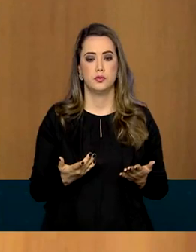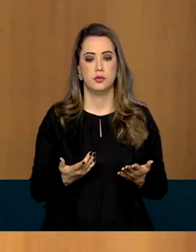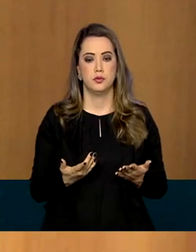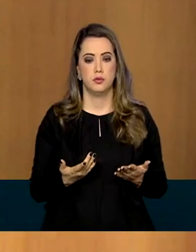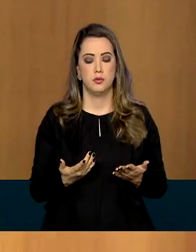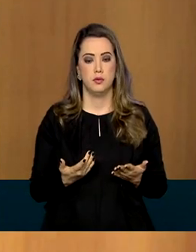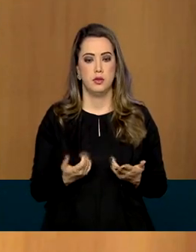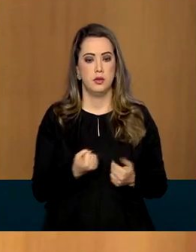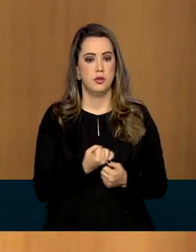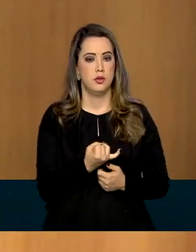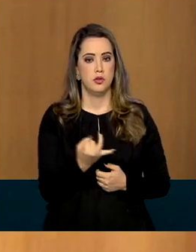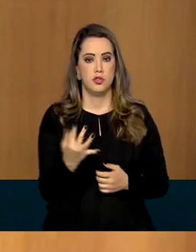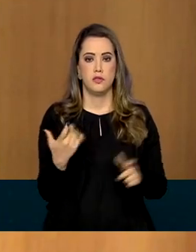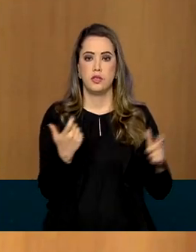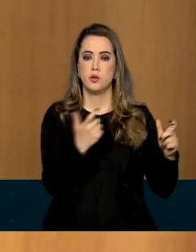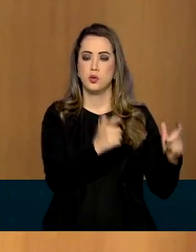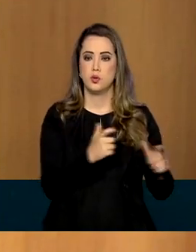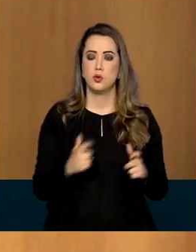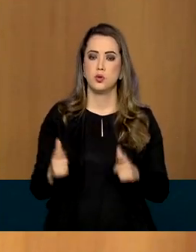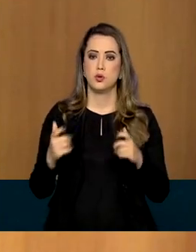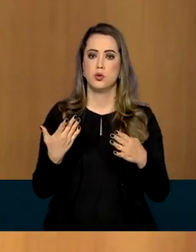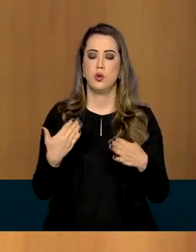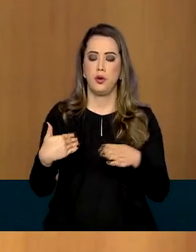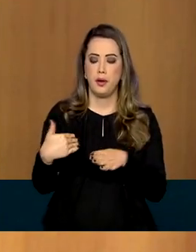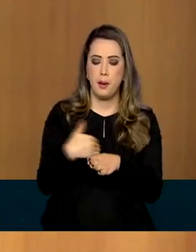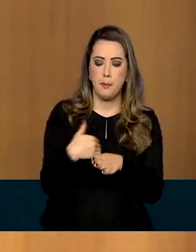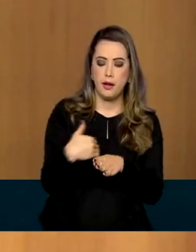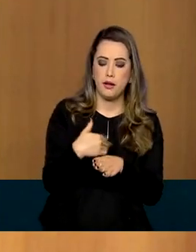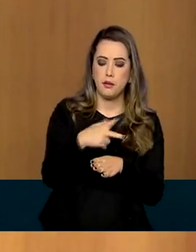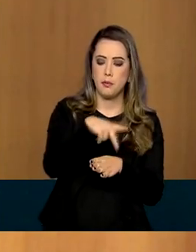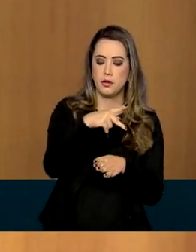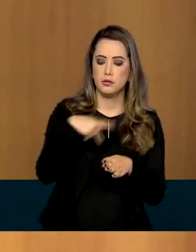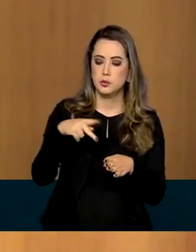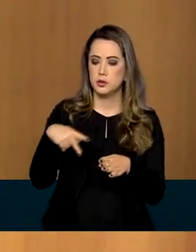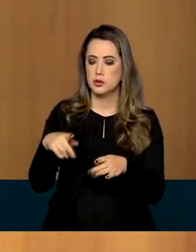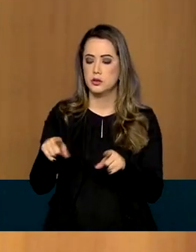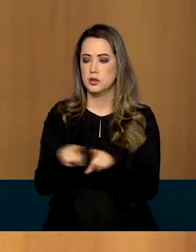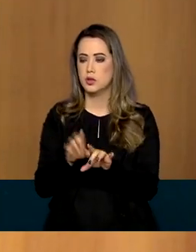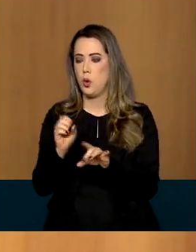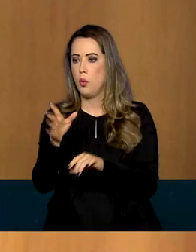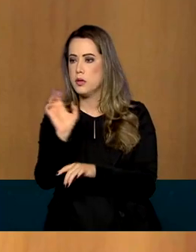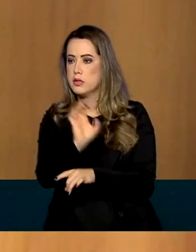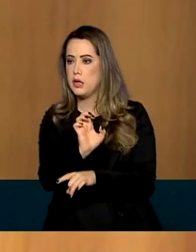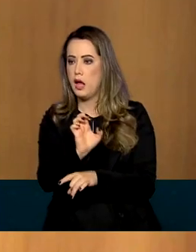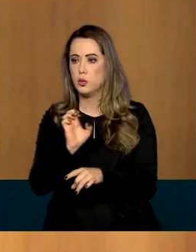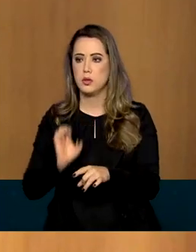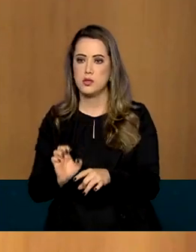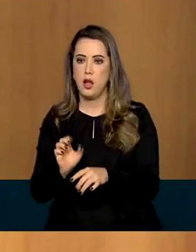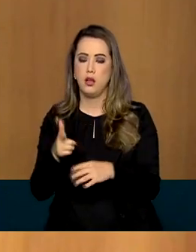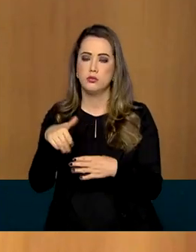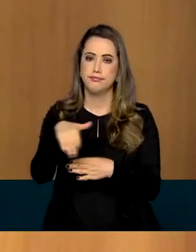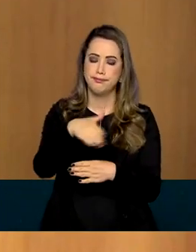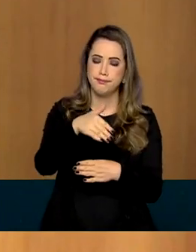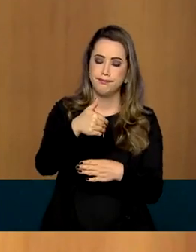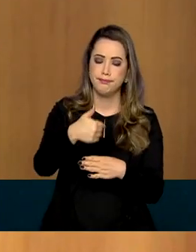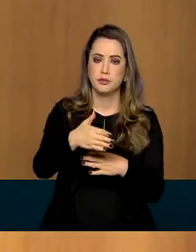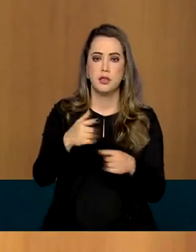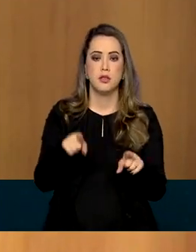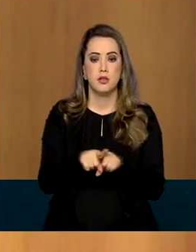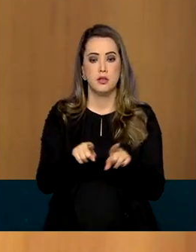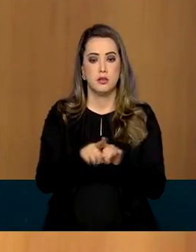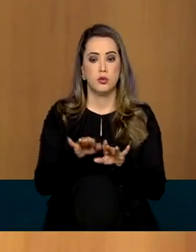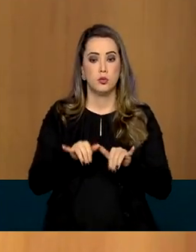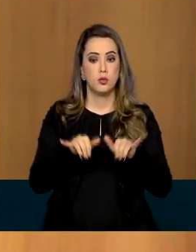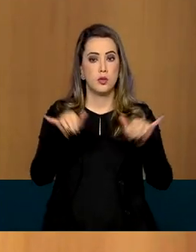de muitas fronteiras e também em razão da diminuição inicial de 94% da malha